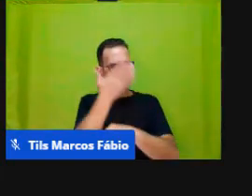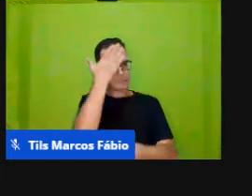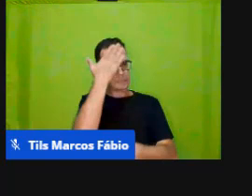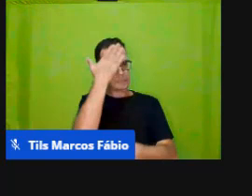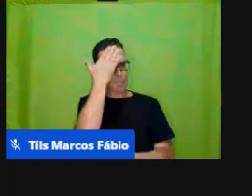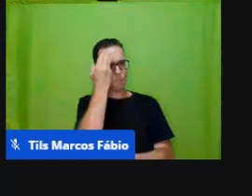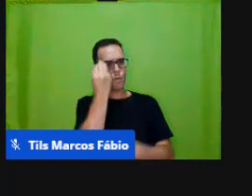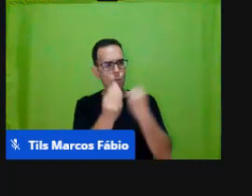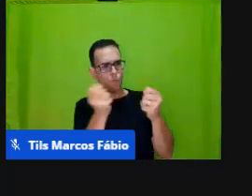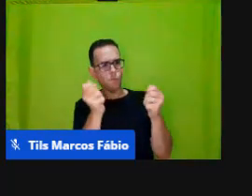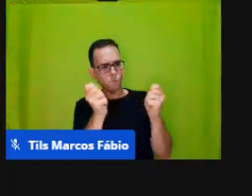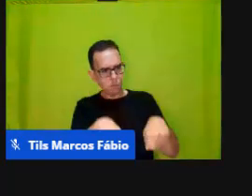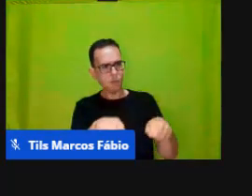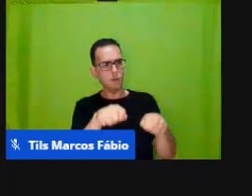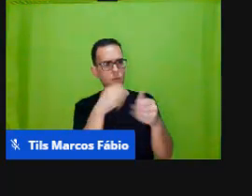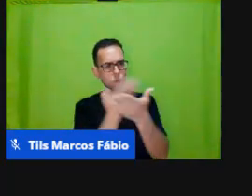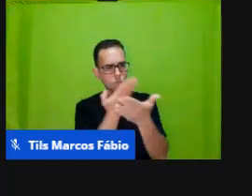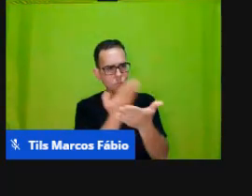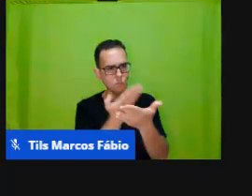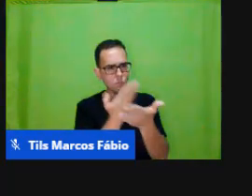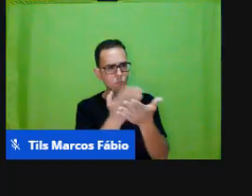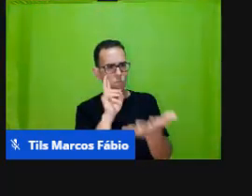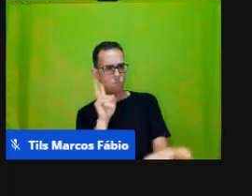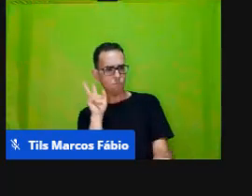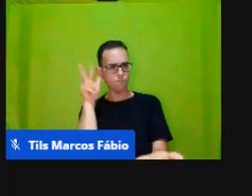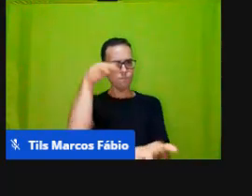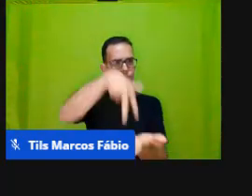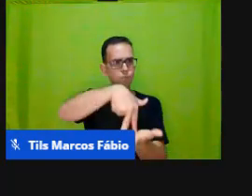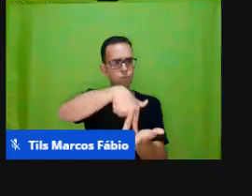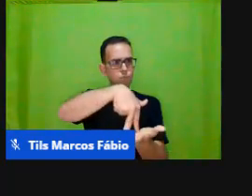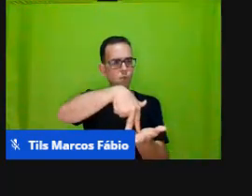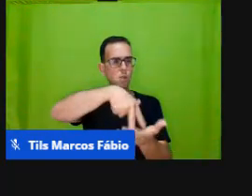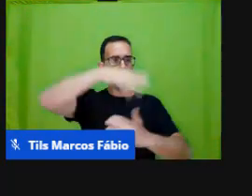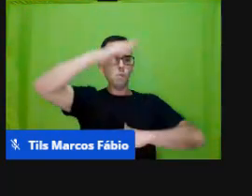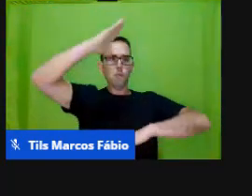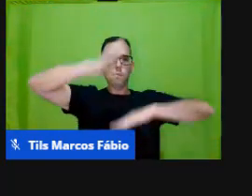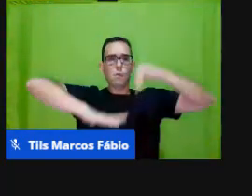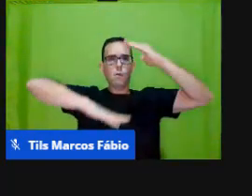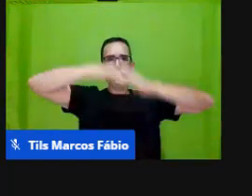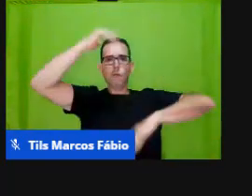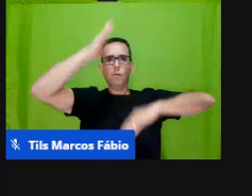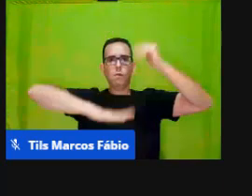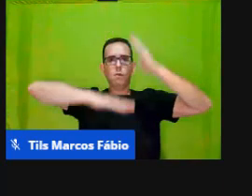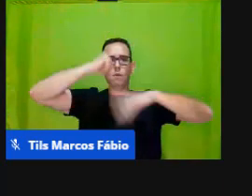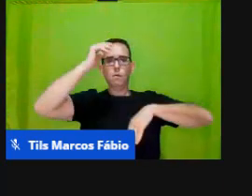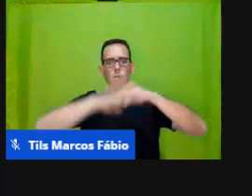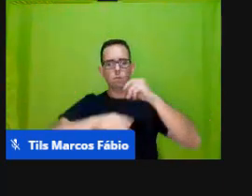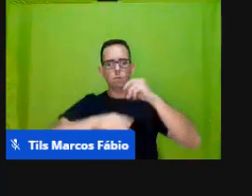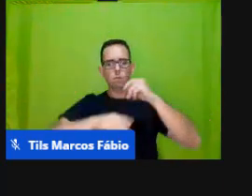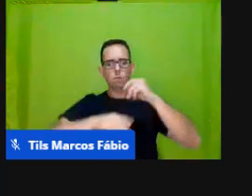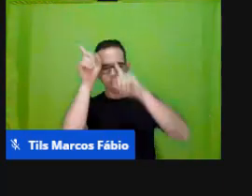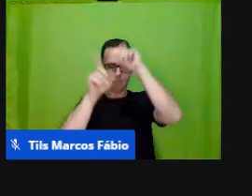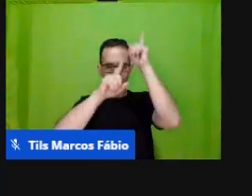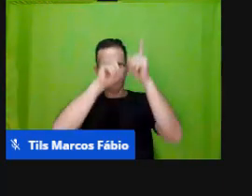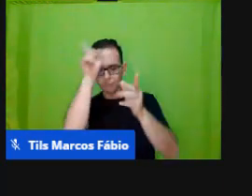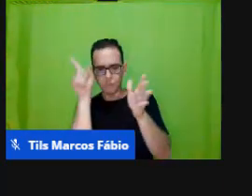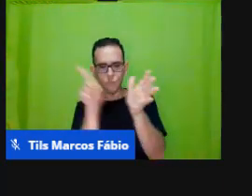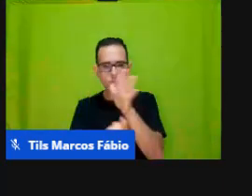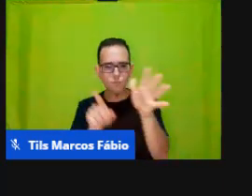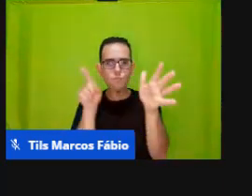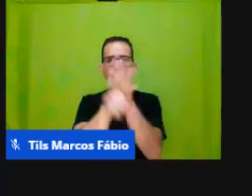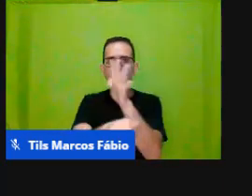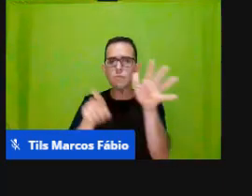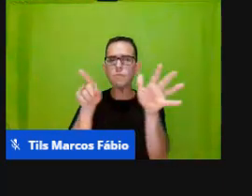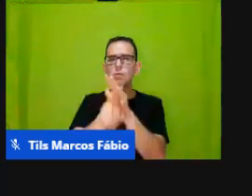né, com essa postura de ser um profissional que formula perguntas, então, ele não só